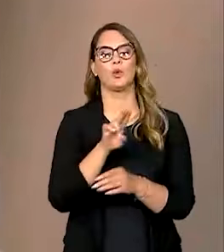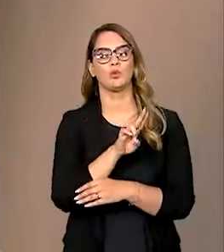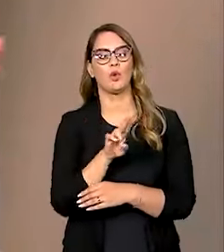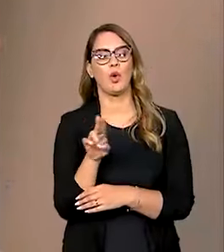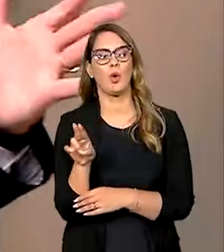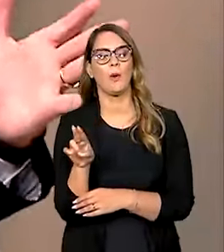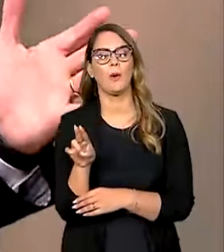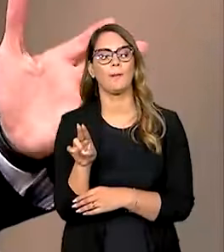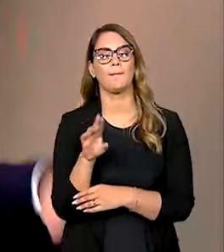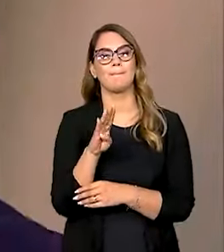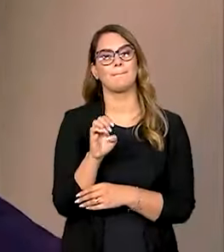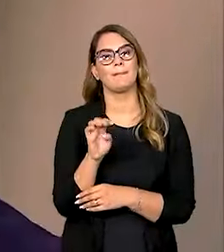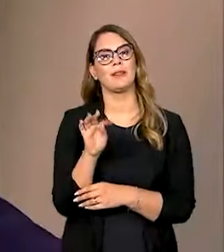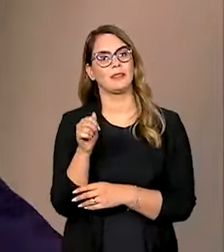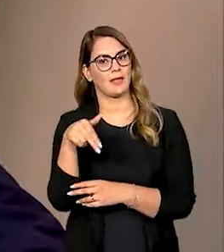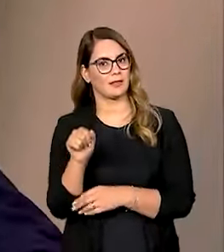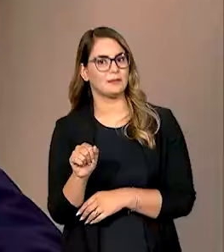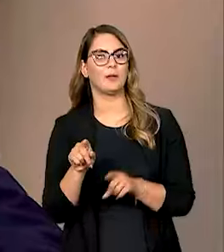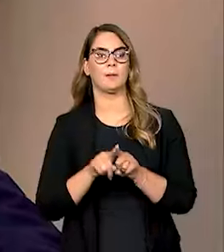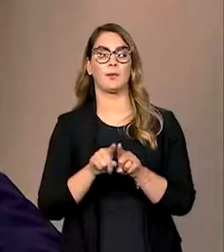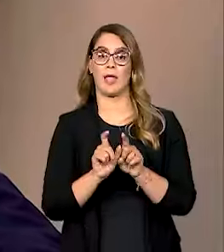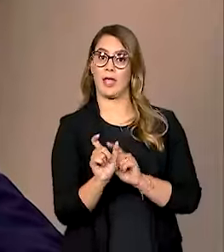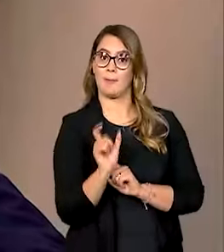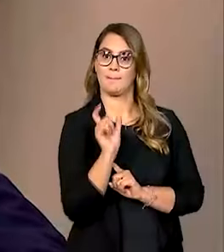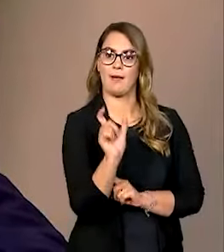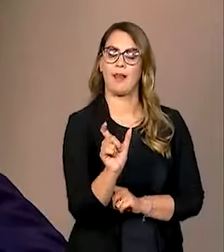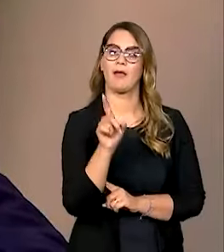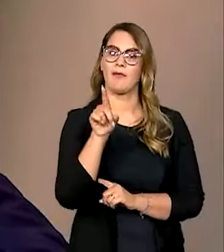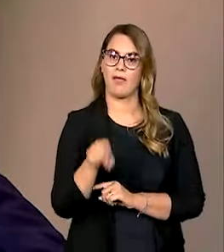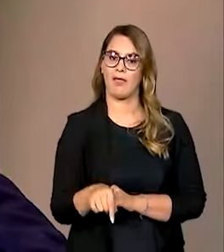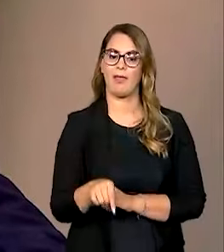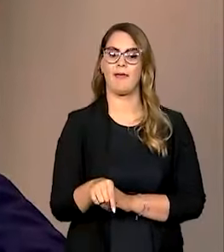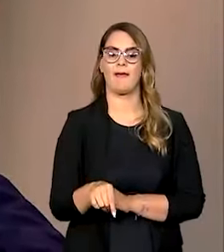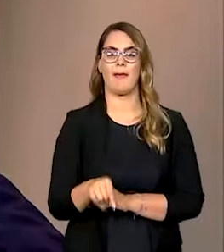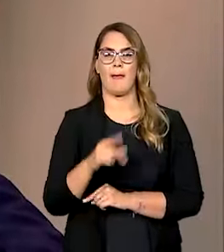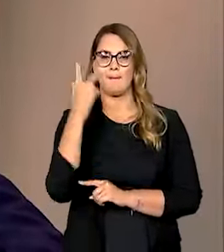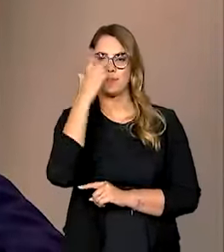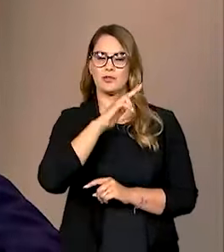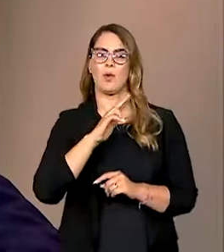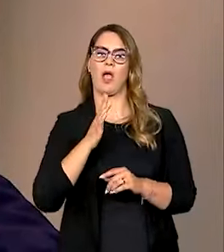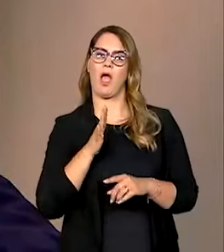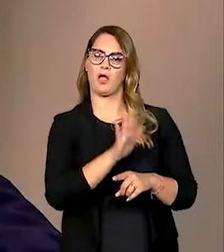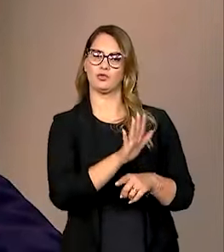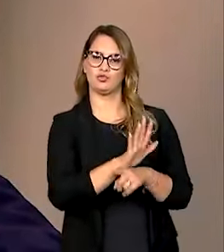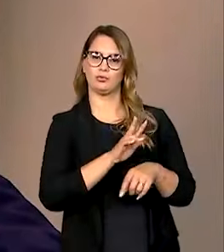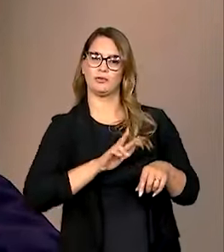tibetana, né? Porque, na verdade, Sherpa é aquele alpinista ou ajudante